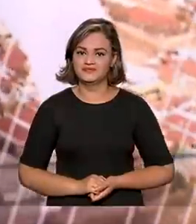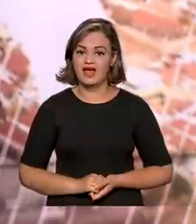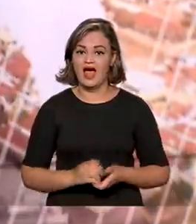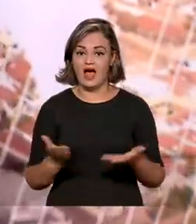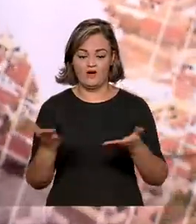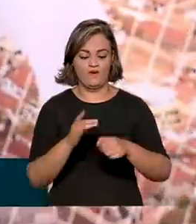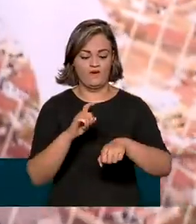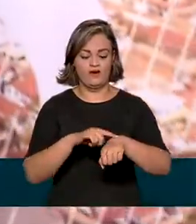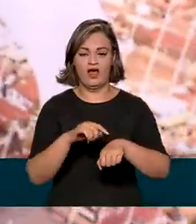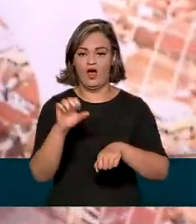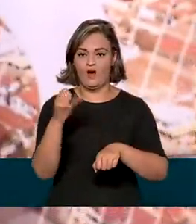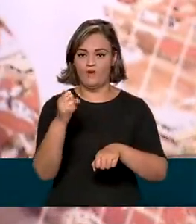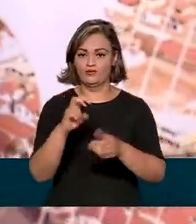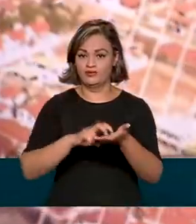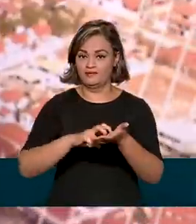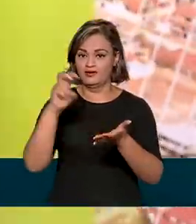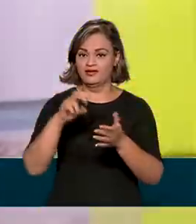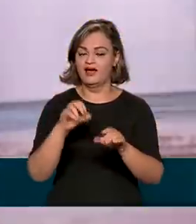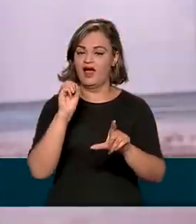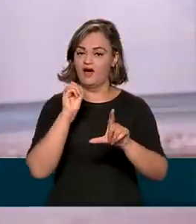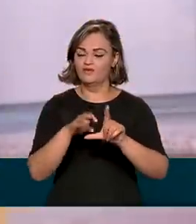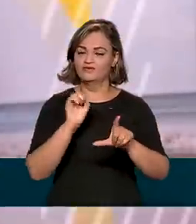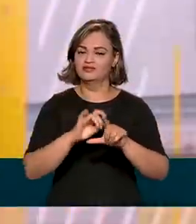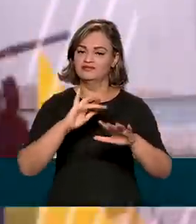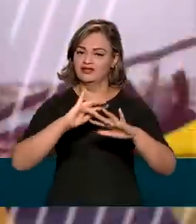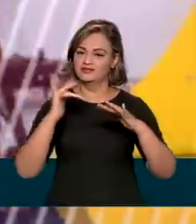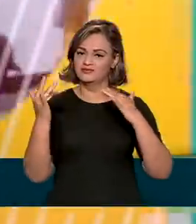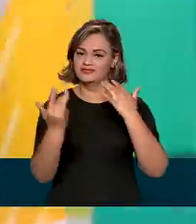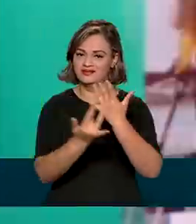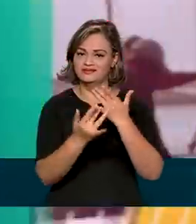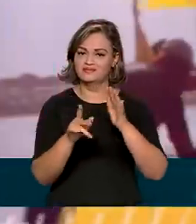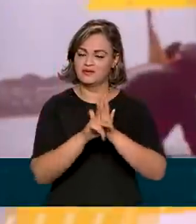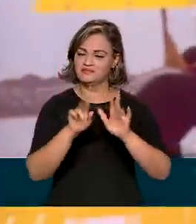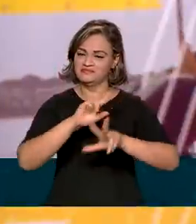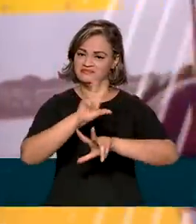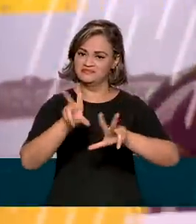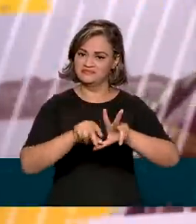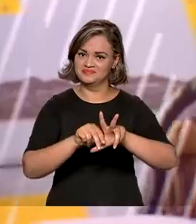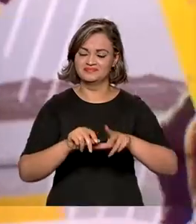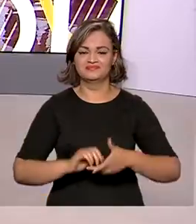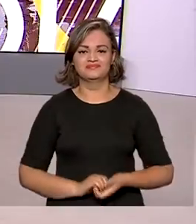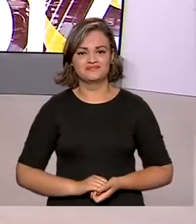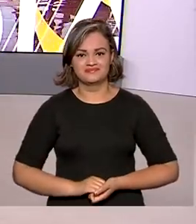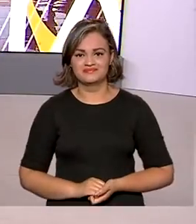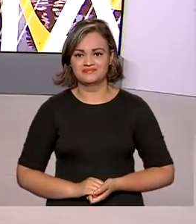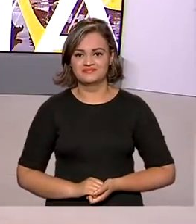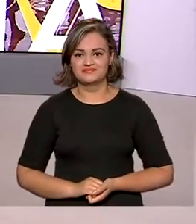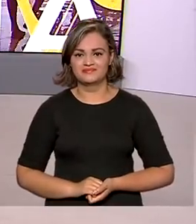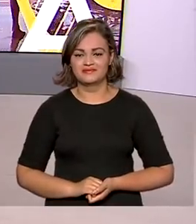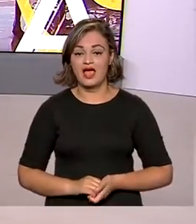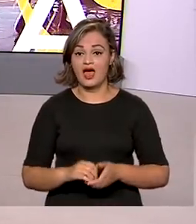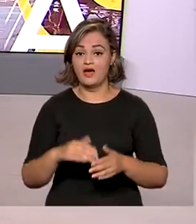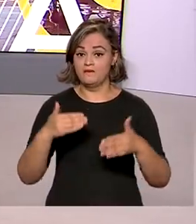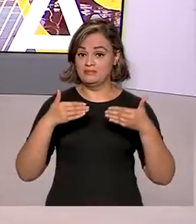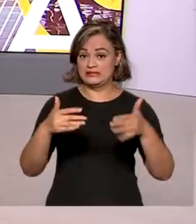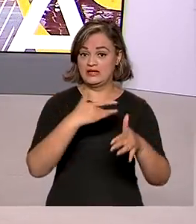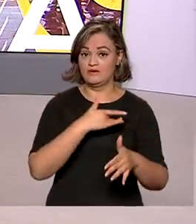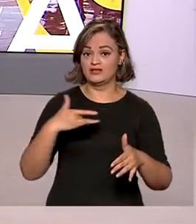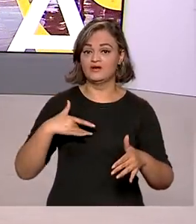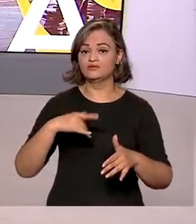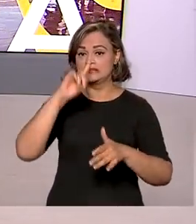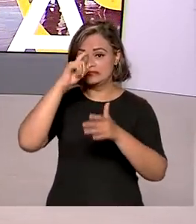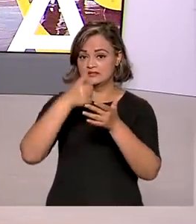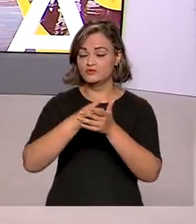Agora, 8 horas, nós estamos ao vivo também pelas redes sociais da TV Brasil. O Ministério da Saúde